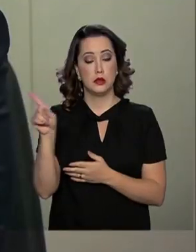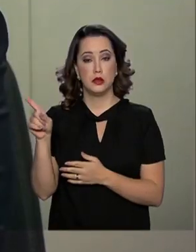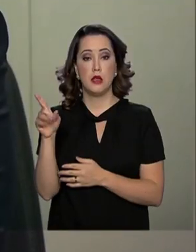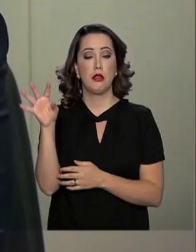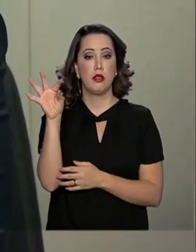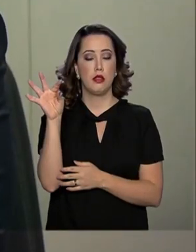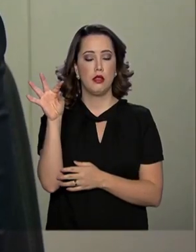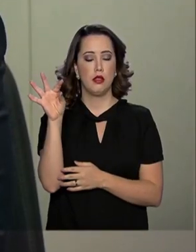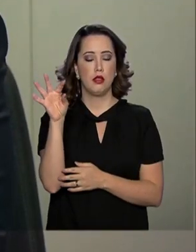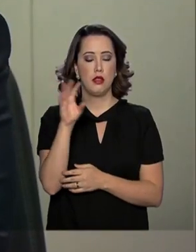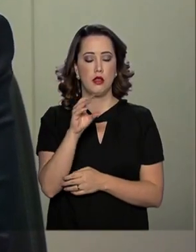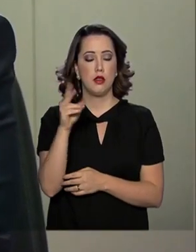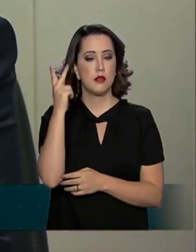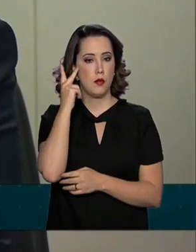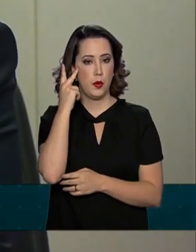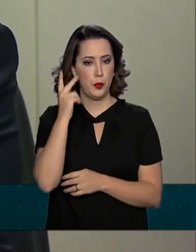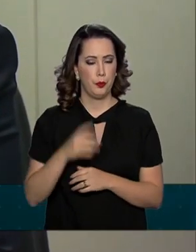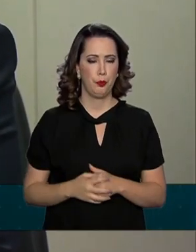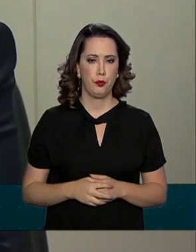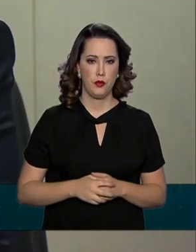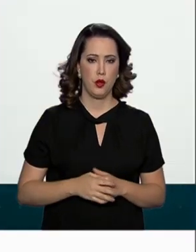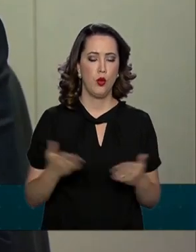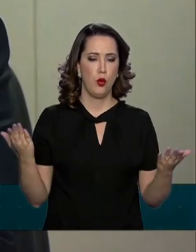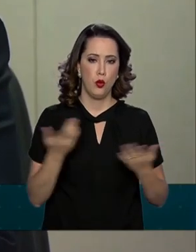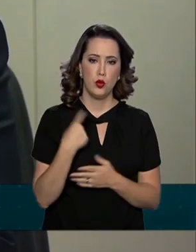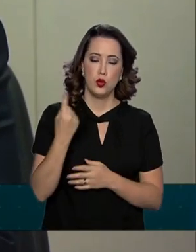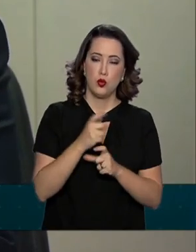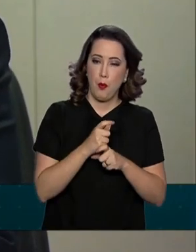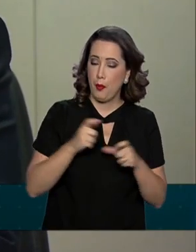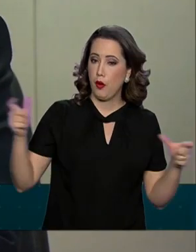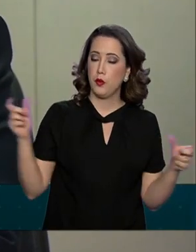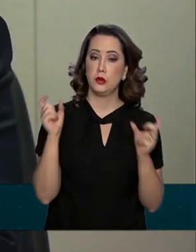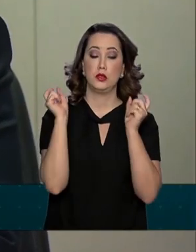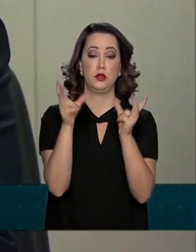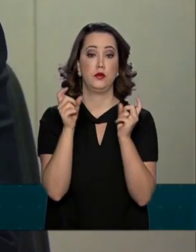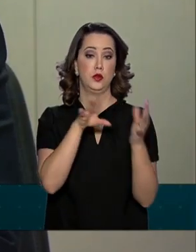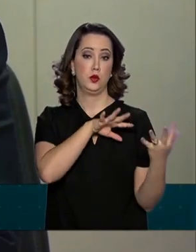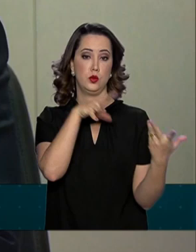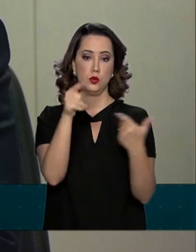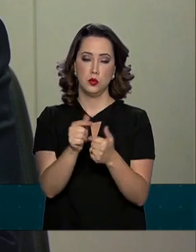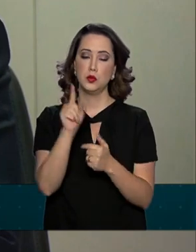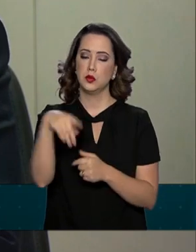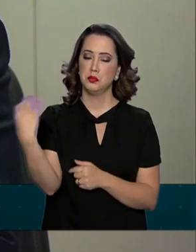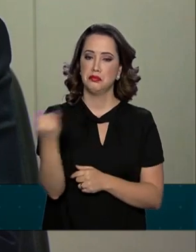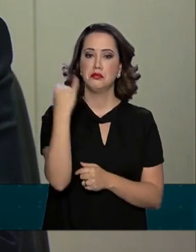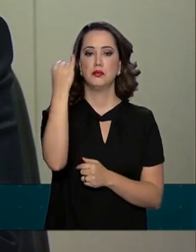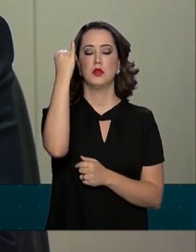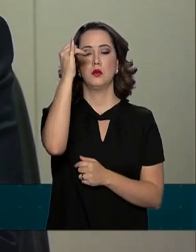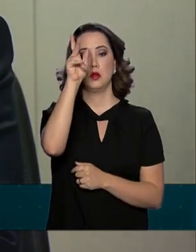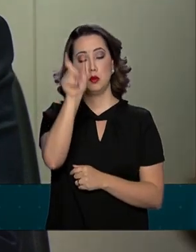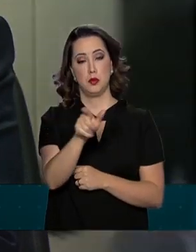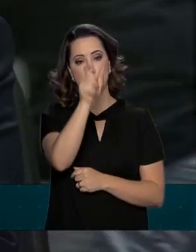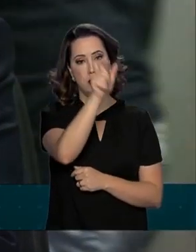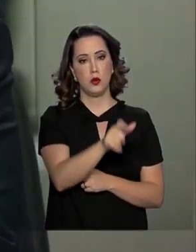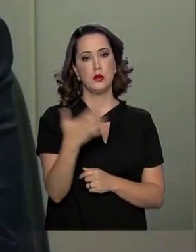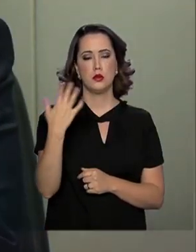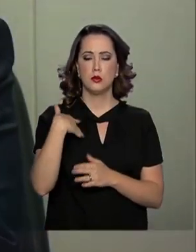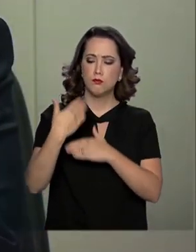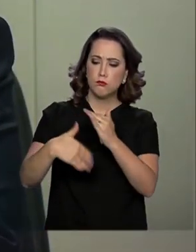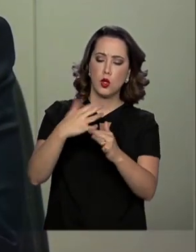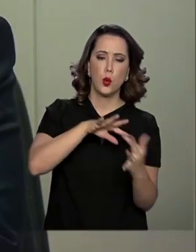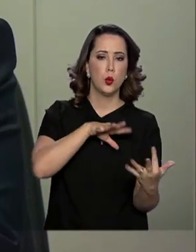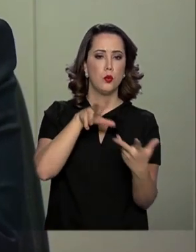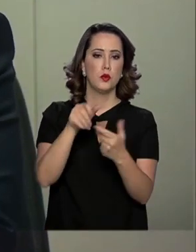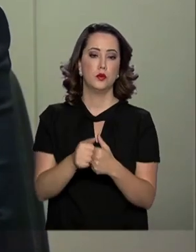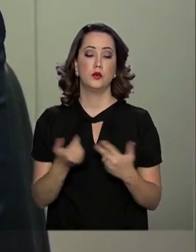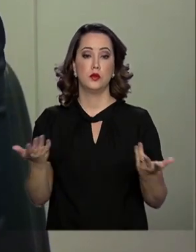Nós temos hoje o maior programa de concessões do mundo. Isso tem chamado a atenção realmente dos investidores aí mundo afora. A